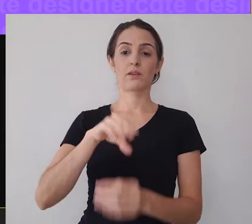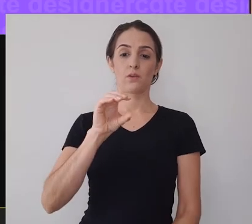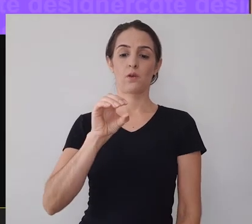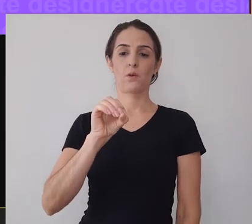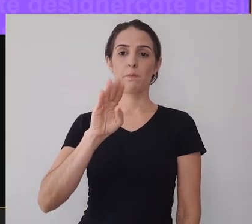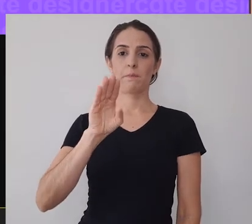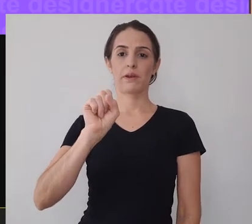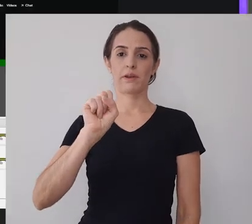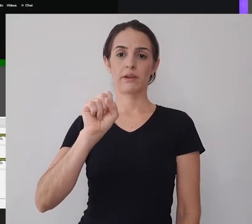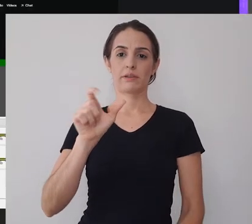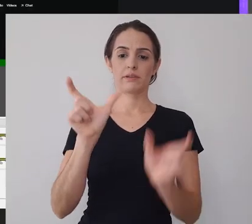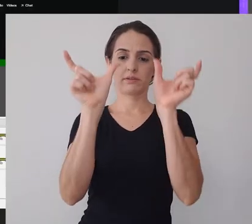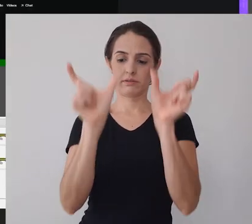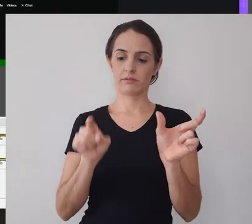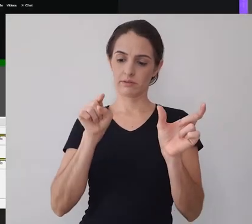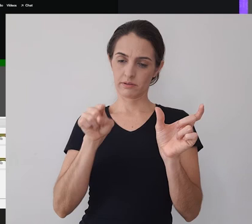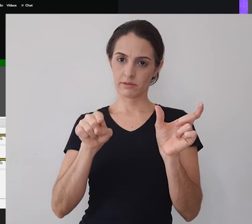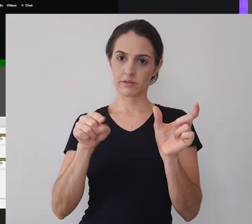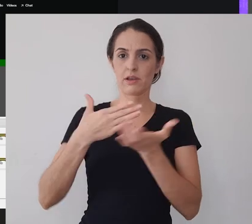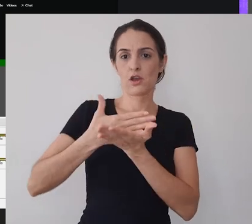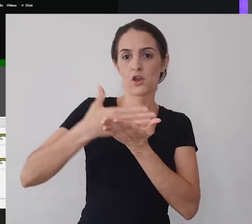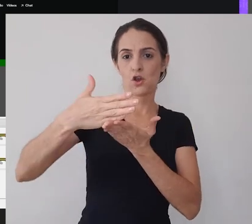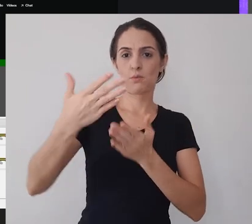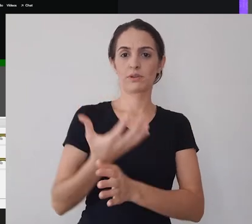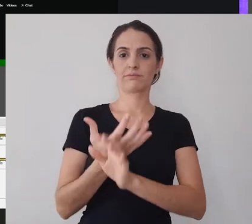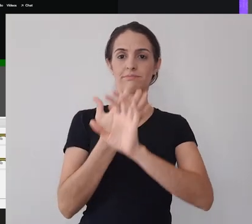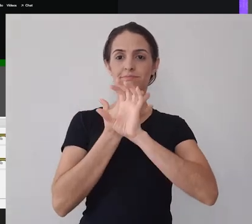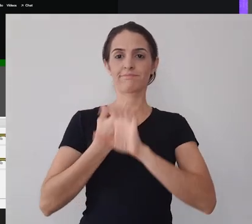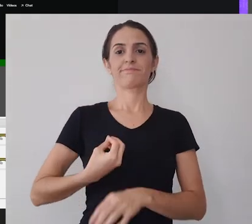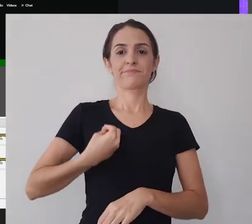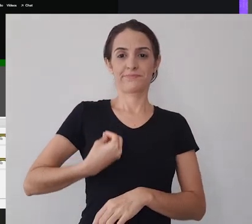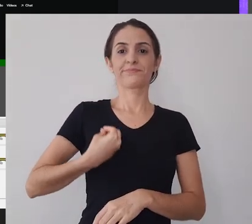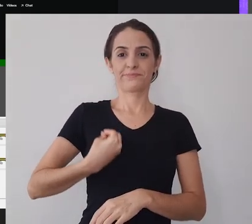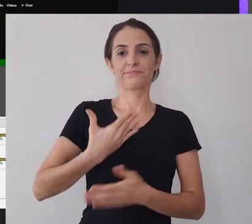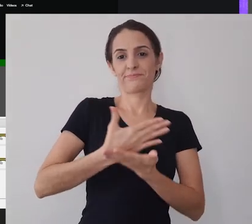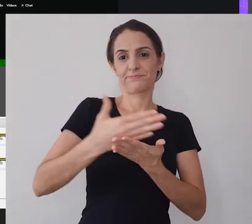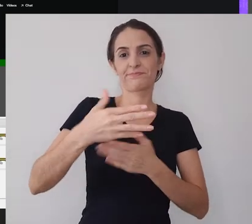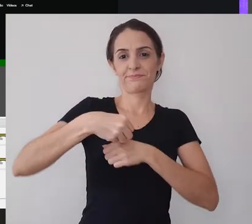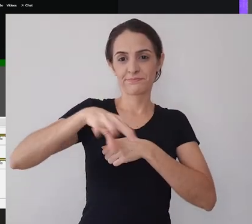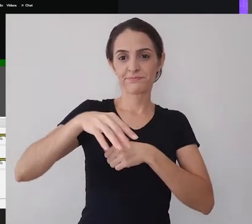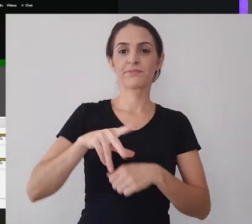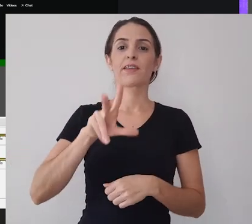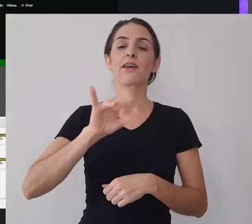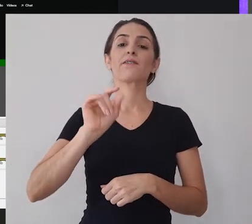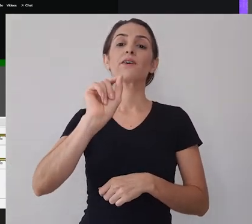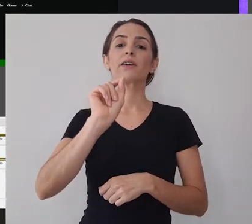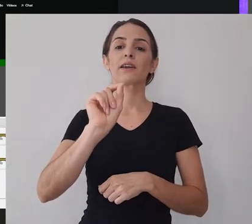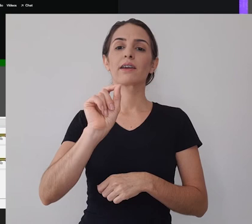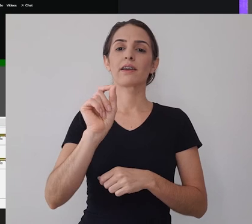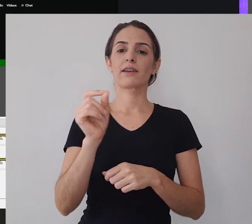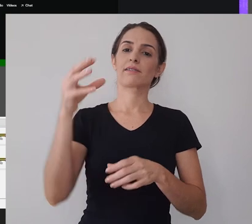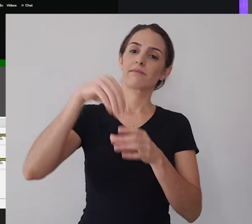OBS, é só você iniciar a transmissão. Quando você iniciar a transmissão, já vai ser